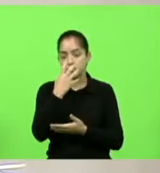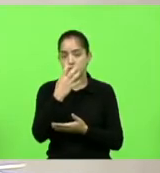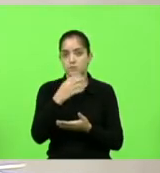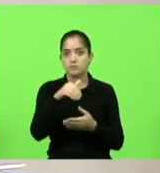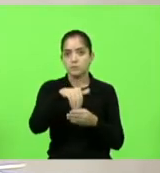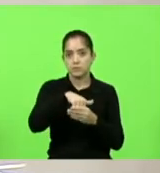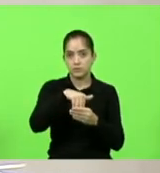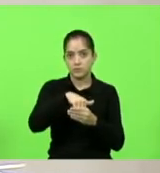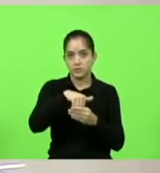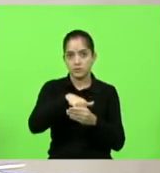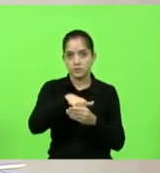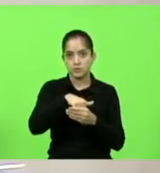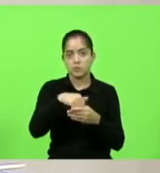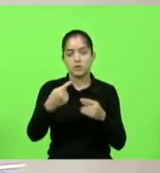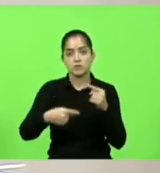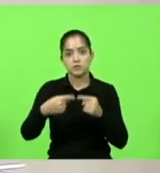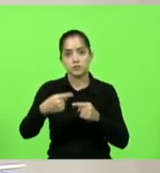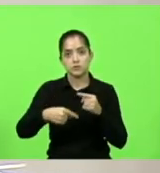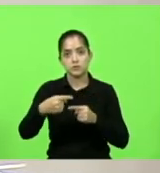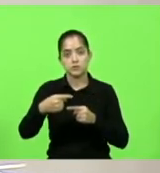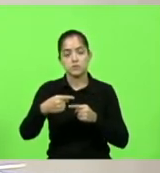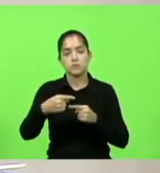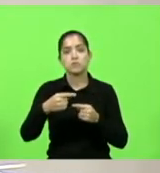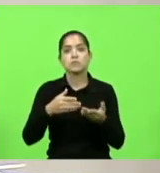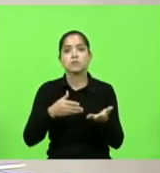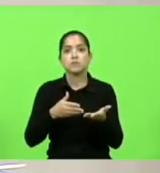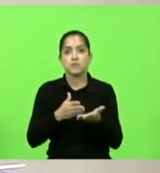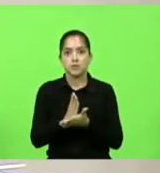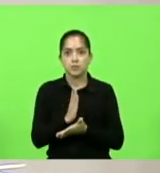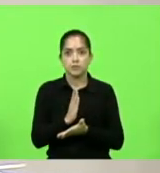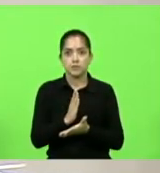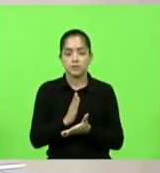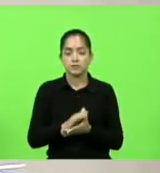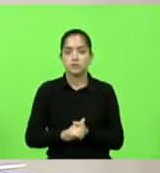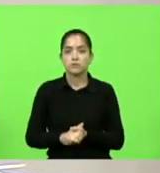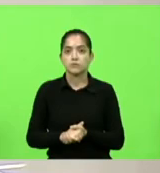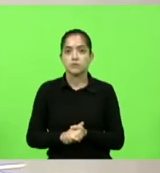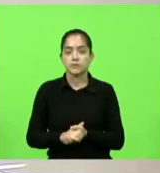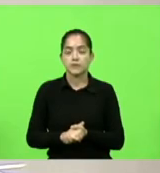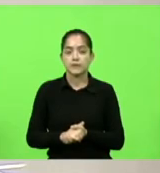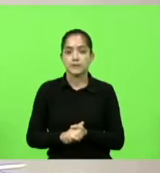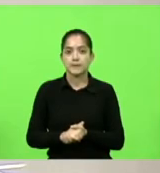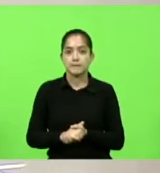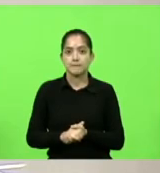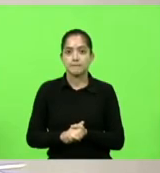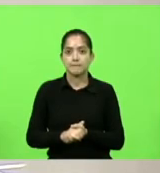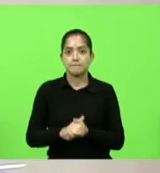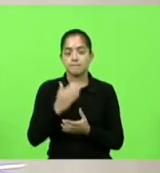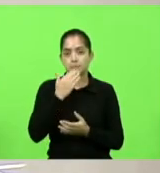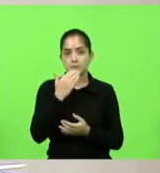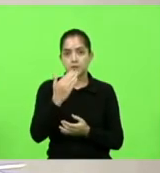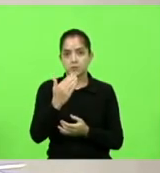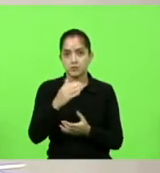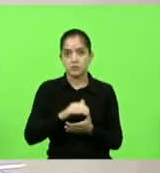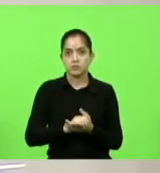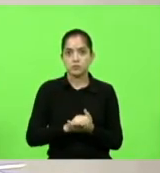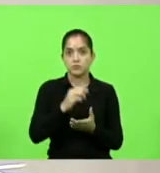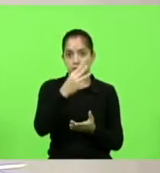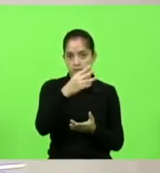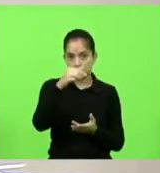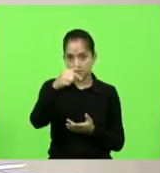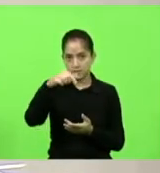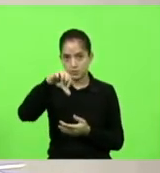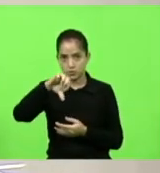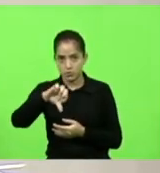Em discussão? Em votação? Aprovado. Pedido de informação nº 379.